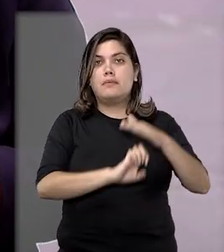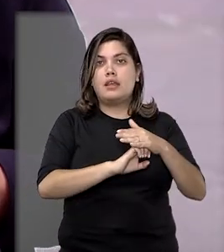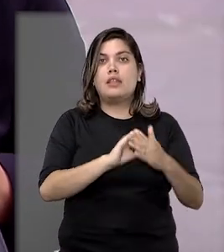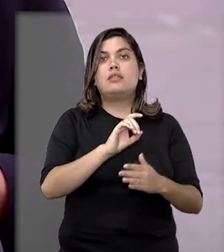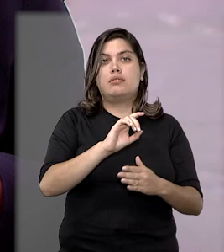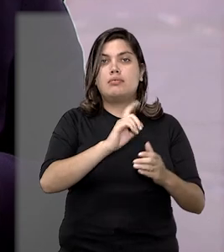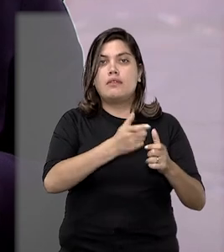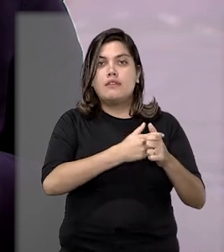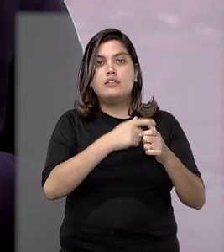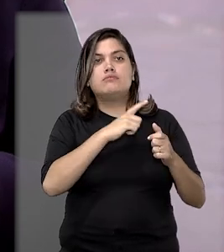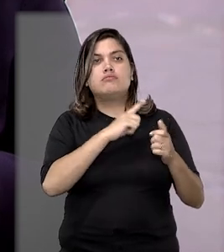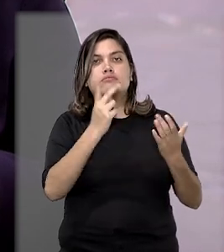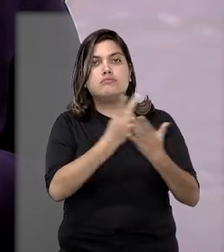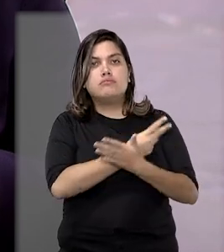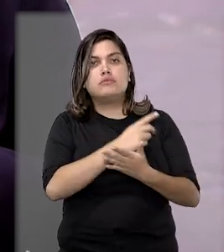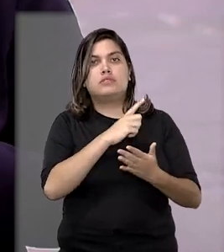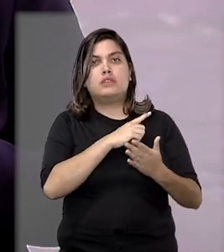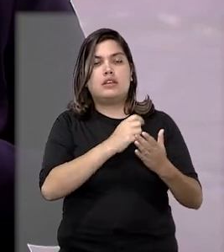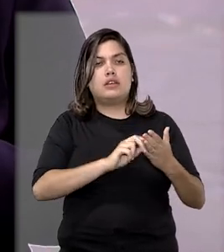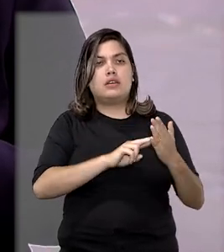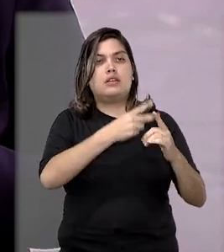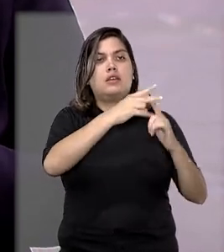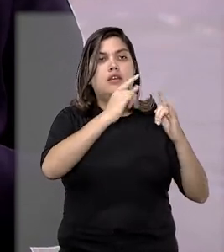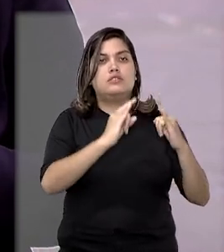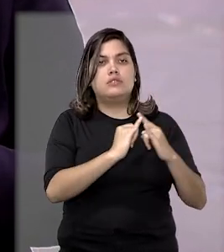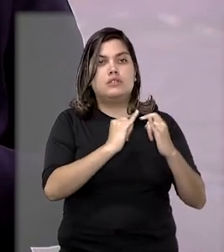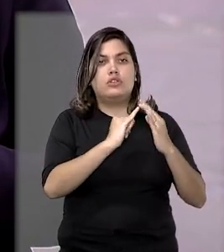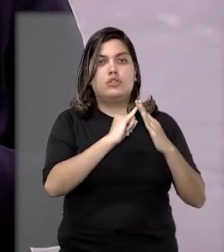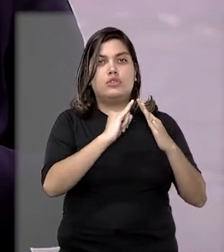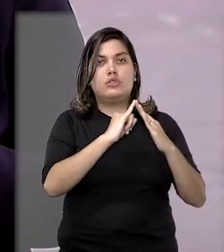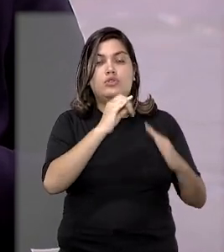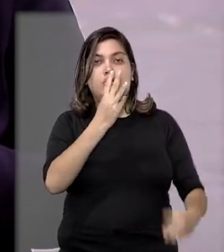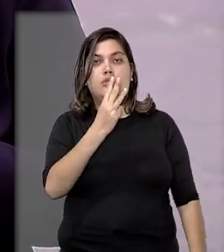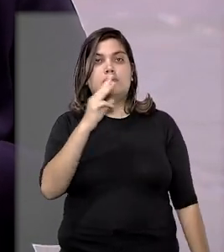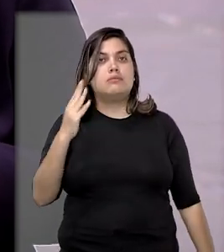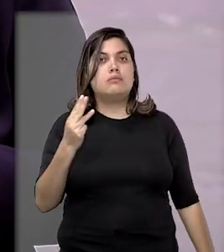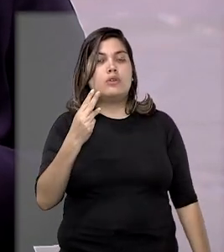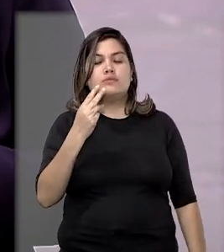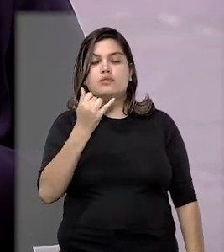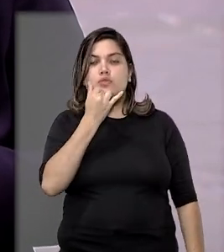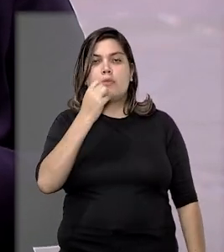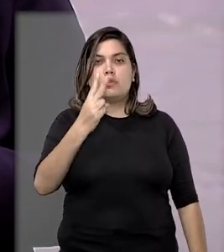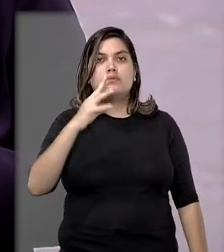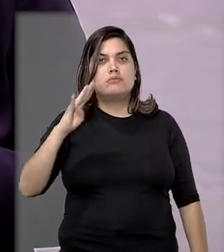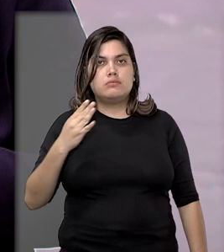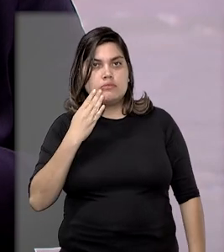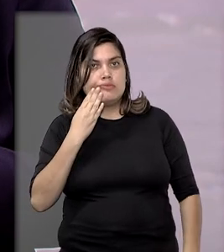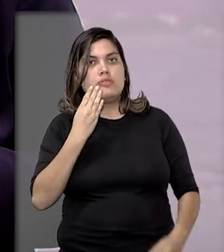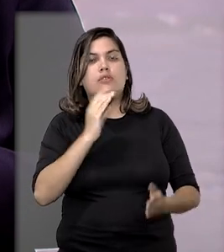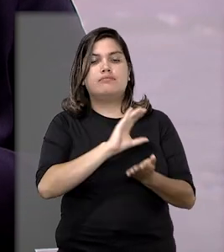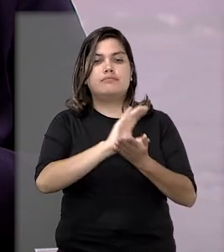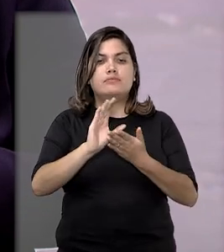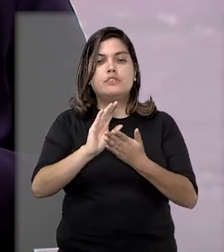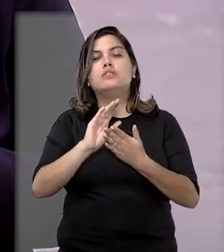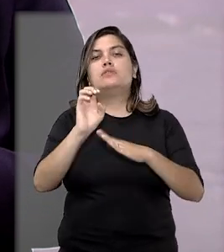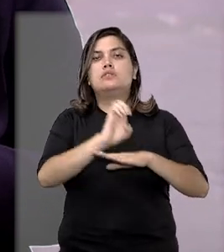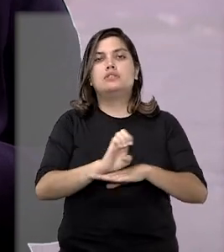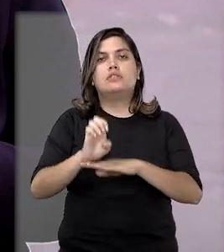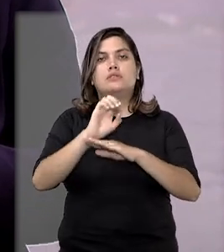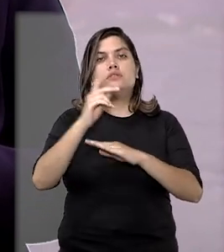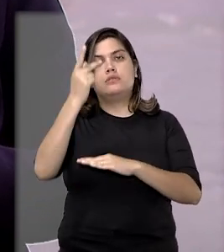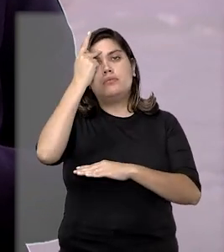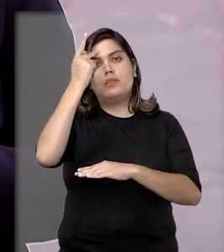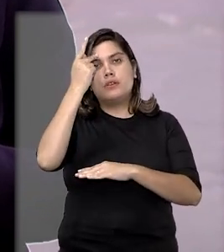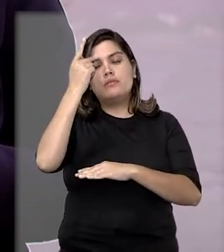do devedor emitiu cédula de crédito bancário de mais de R$ 2 milhões em favor de instituição financeira do governo do estado de São Paulo,